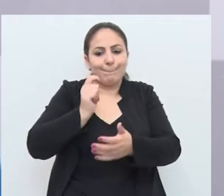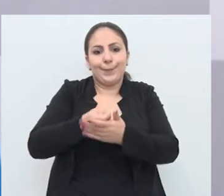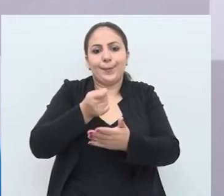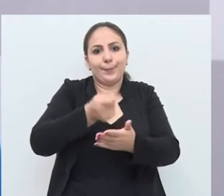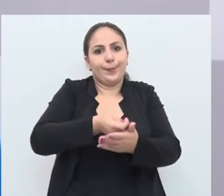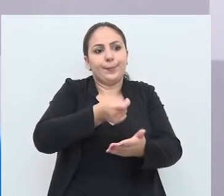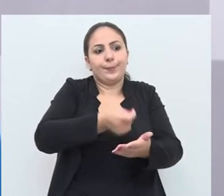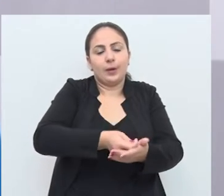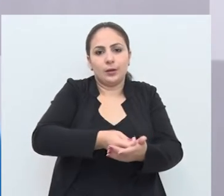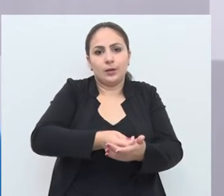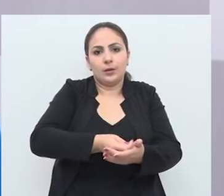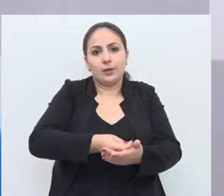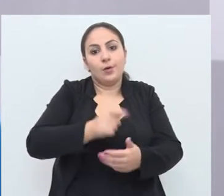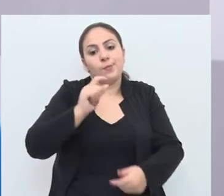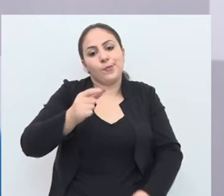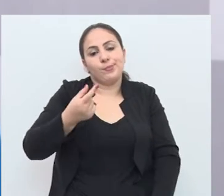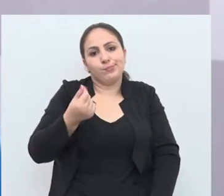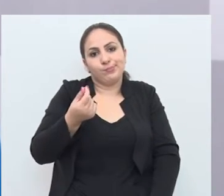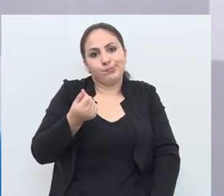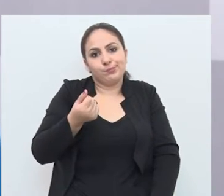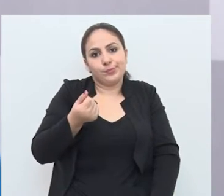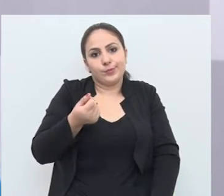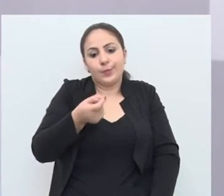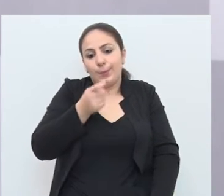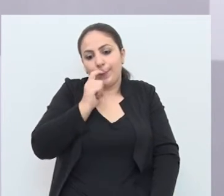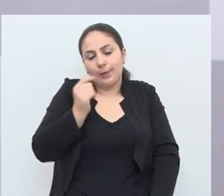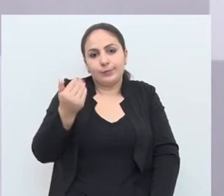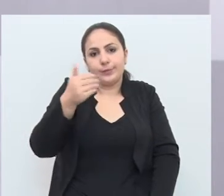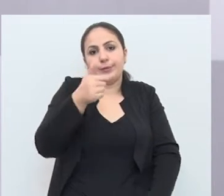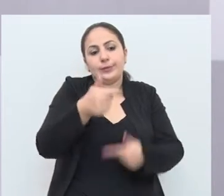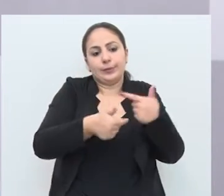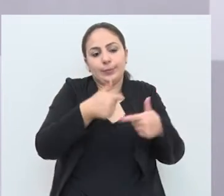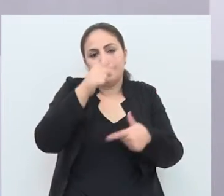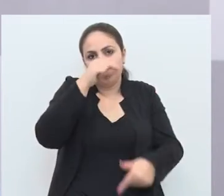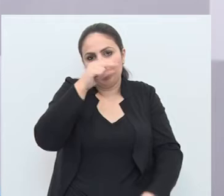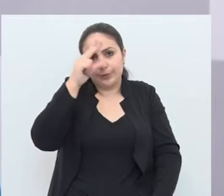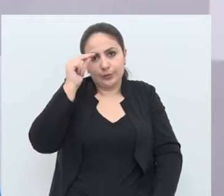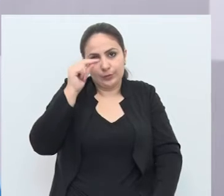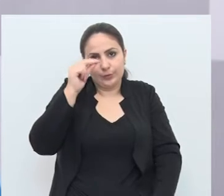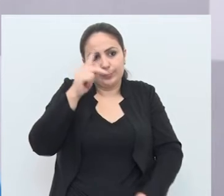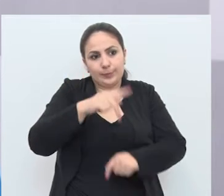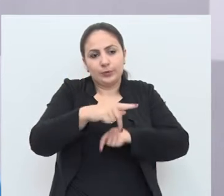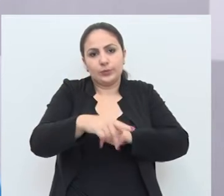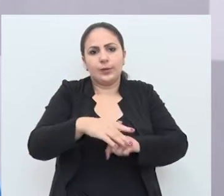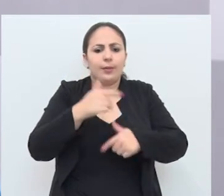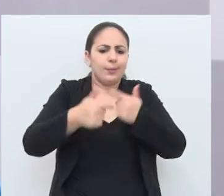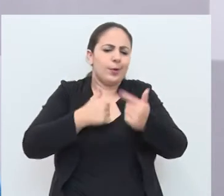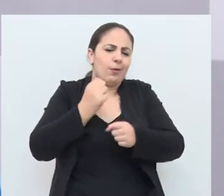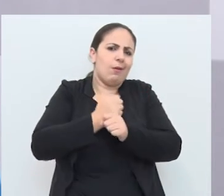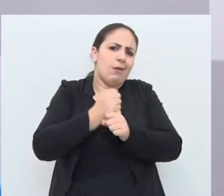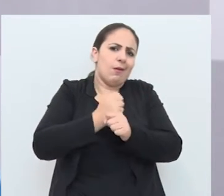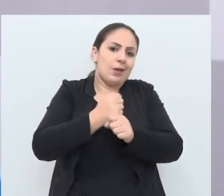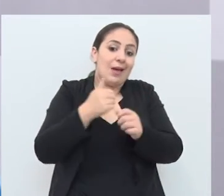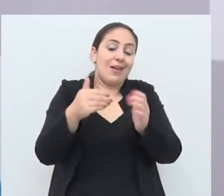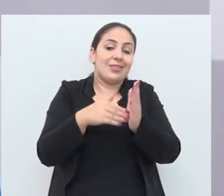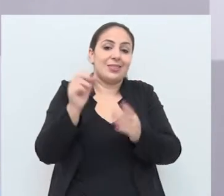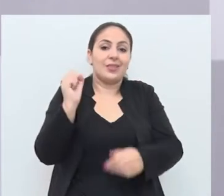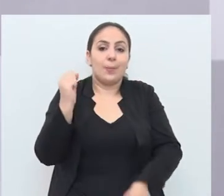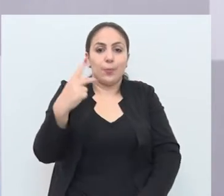meio pago, né? Então, ficou poucas finanças. Ele acabou vindo trabalhar na Prefeitura de Passo Fundo. Ele não trabalhou por muitos anos até se aposentar.